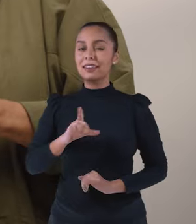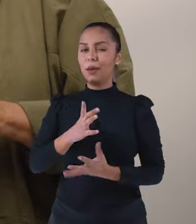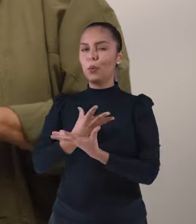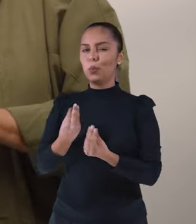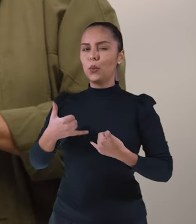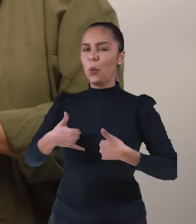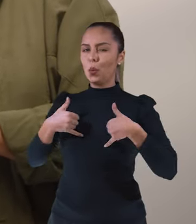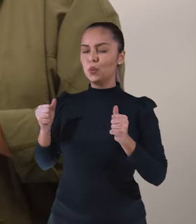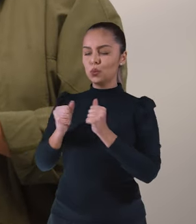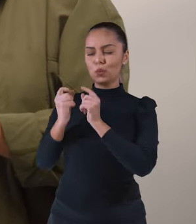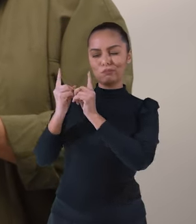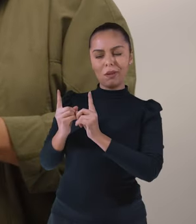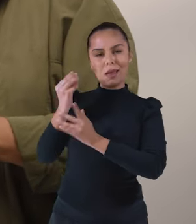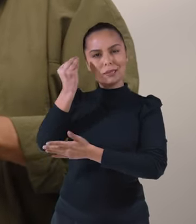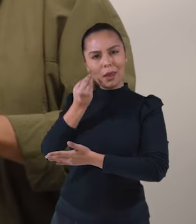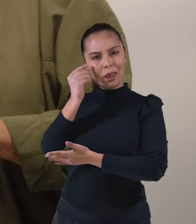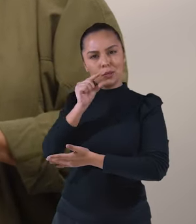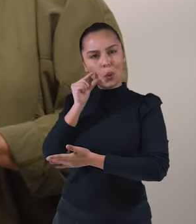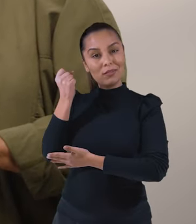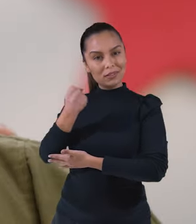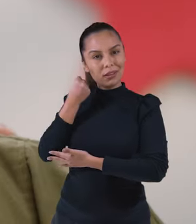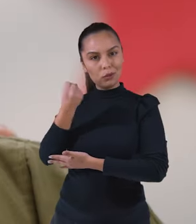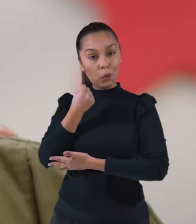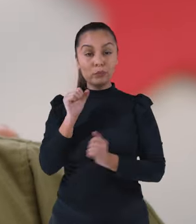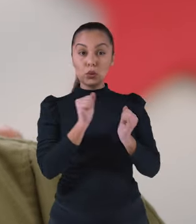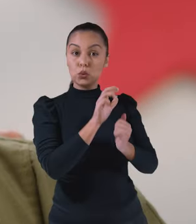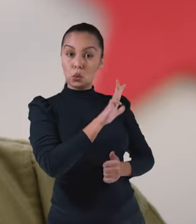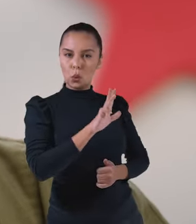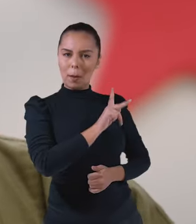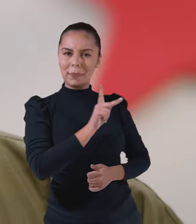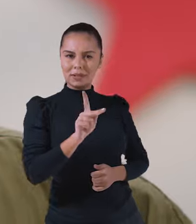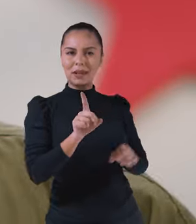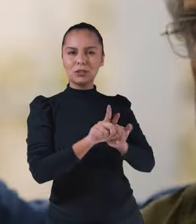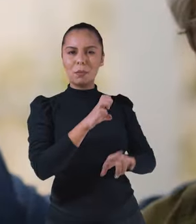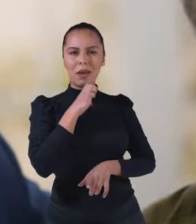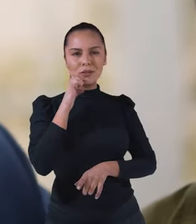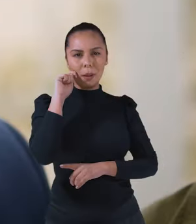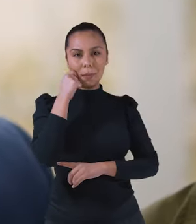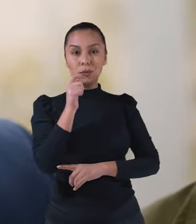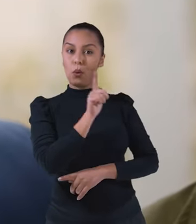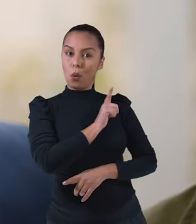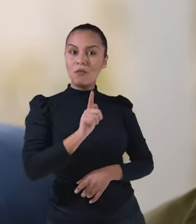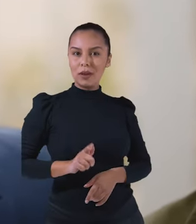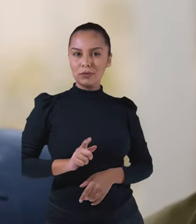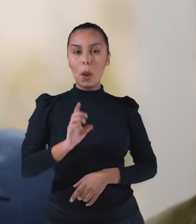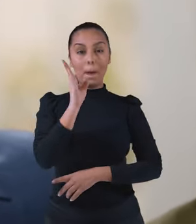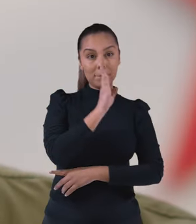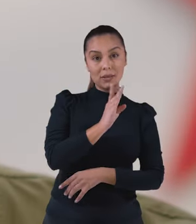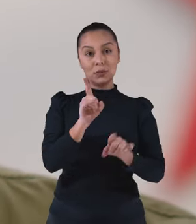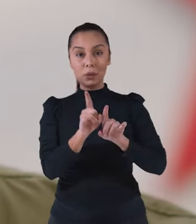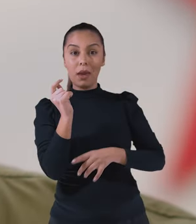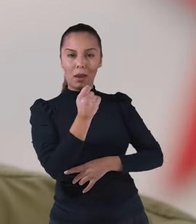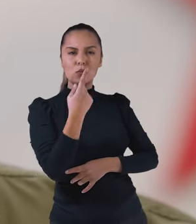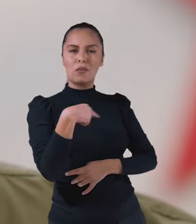Tenho muito orgulho de ter ao meu lado a experiência de Olívio no Senado. Com Lula, presidente e Edgar Preto governador, o Brasil